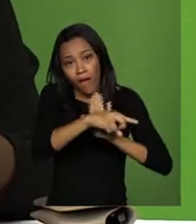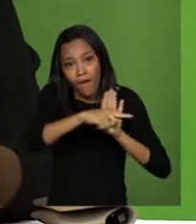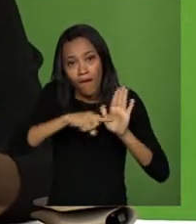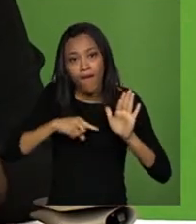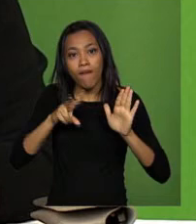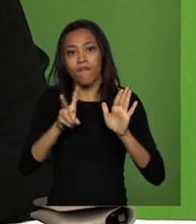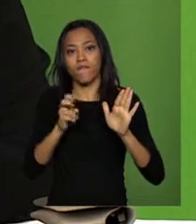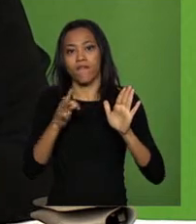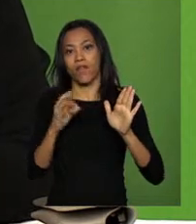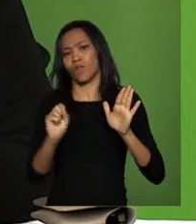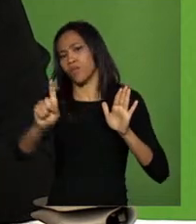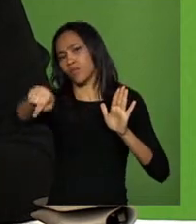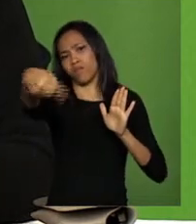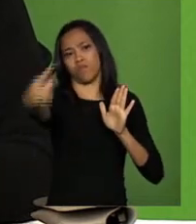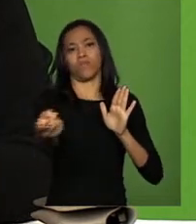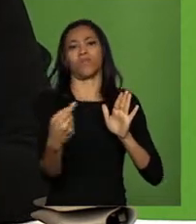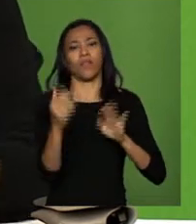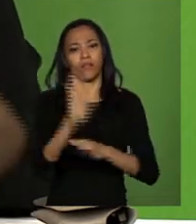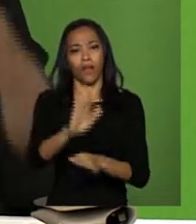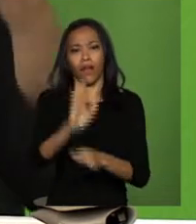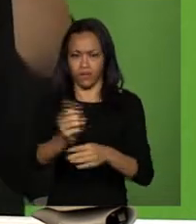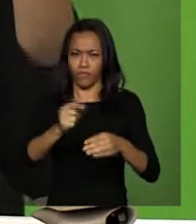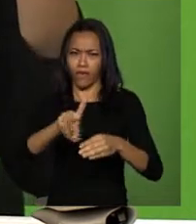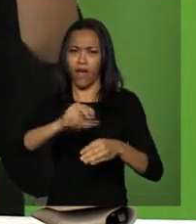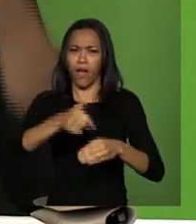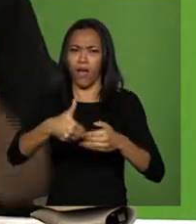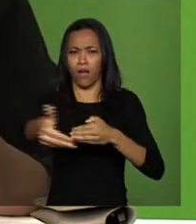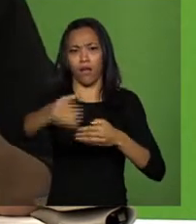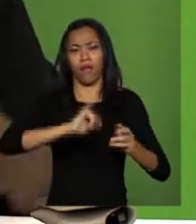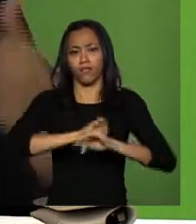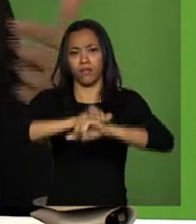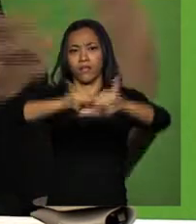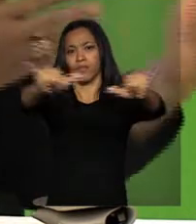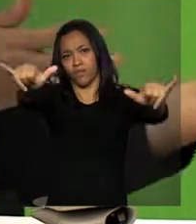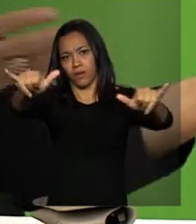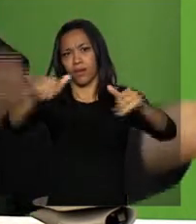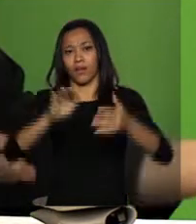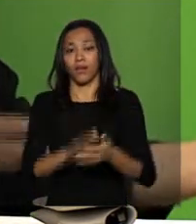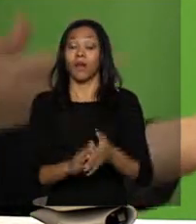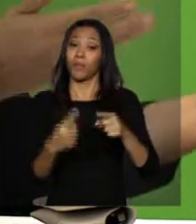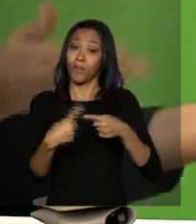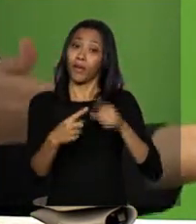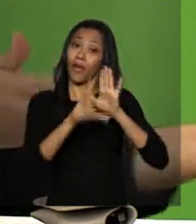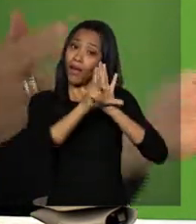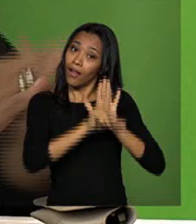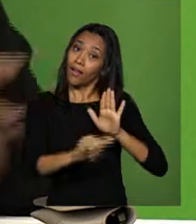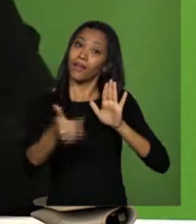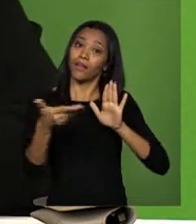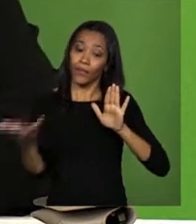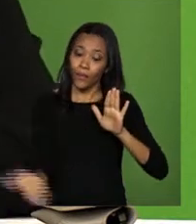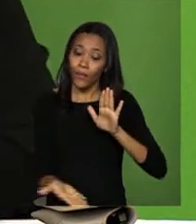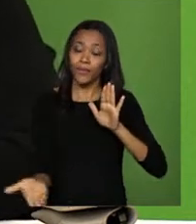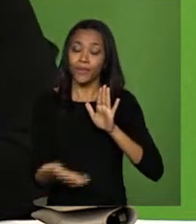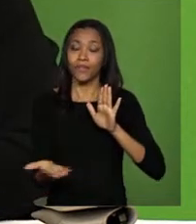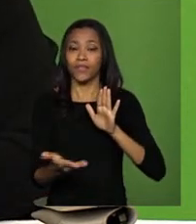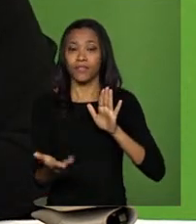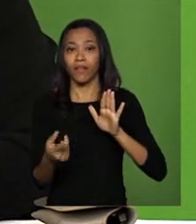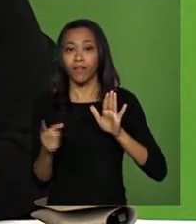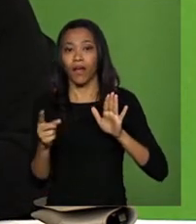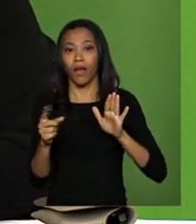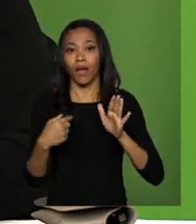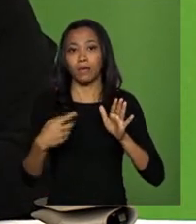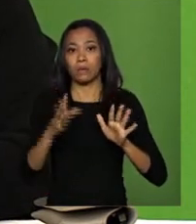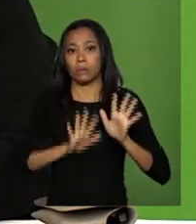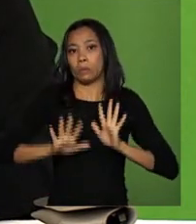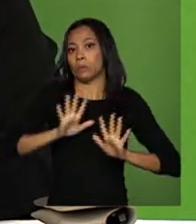entendimento é que os vetos devem ser pontuais e não descaracterizam em nada o espírito da lei que nós acabamos de divulgar com a sanção presidencial.